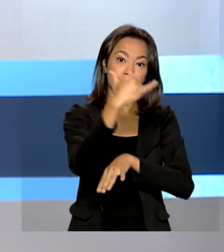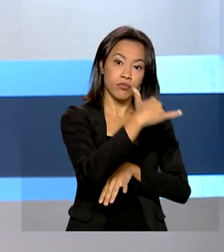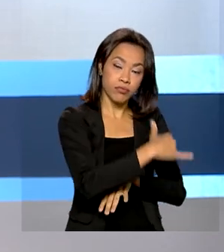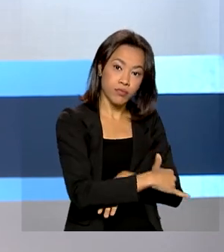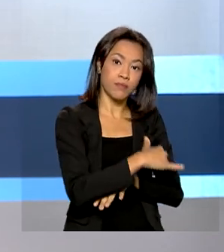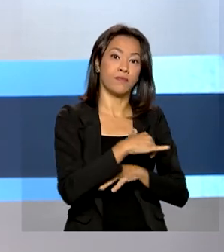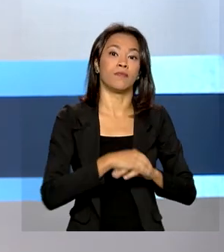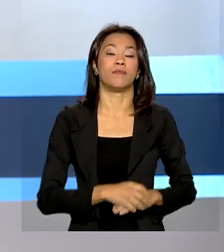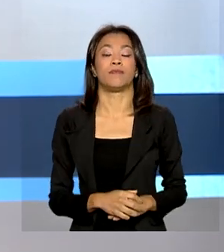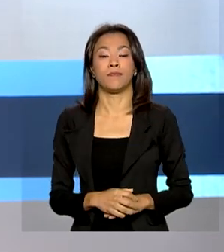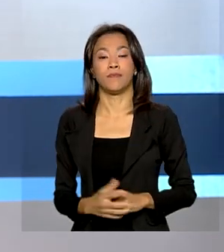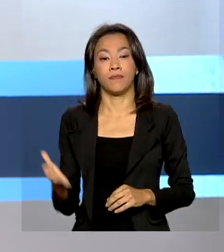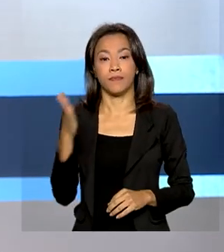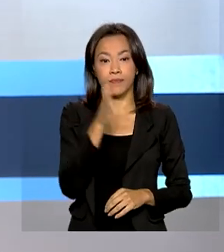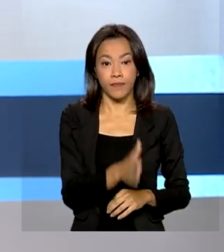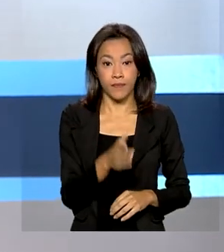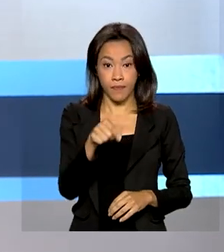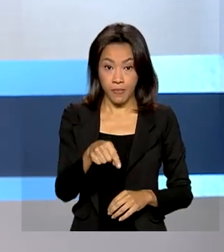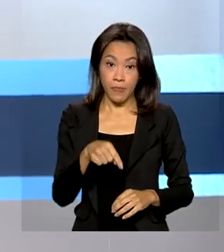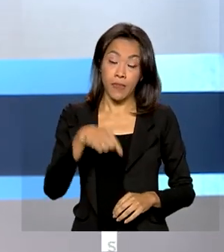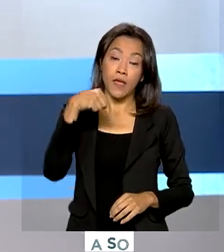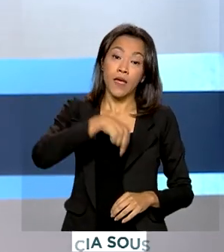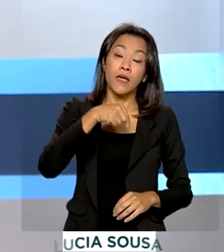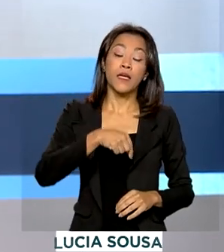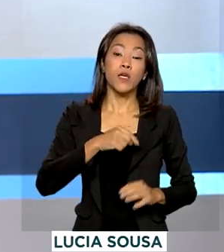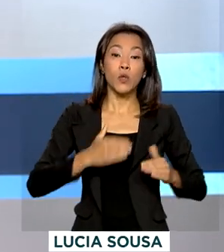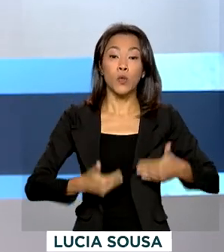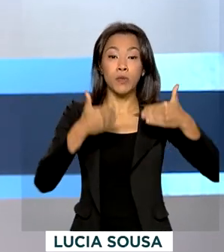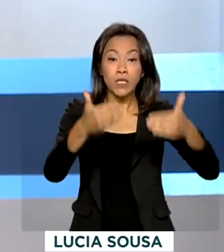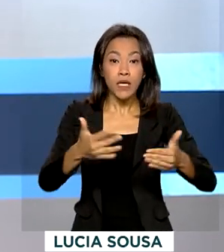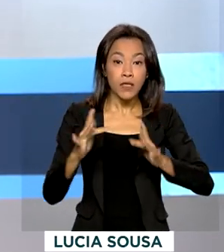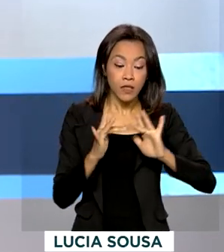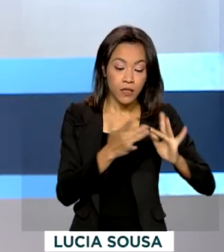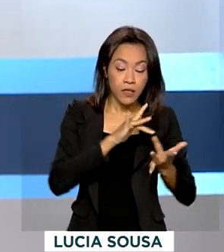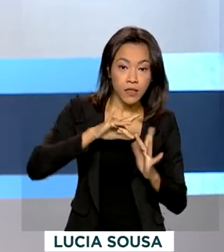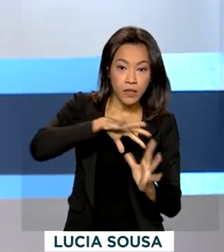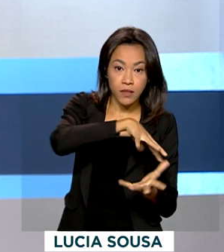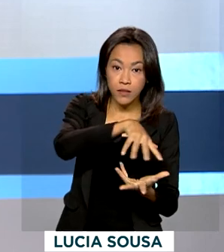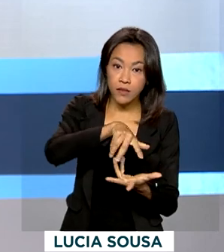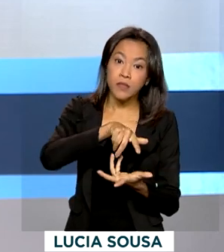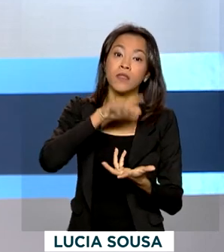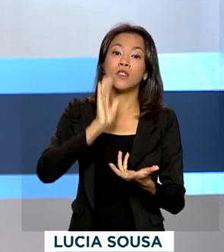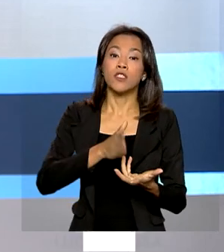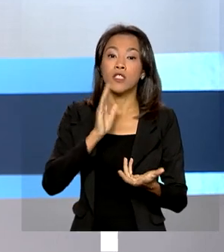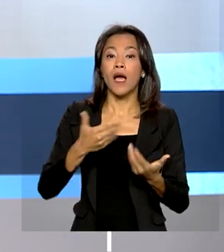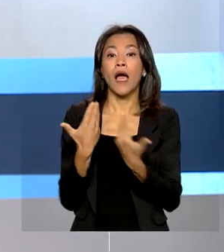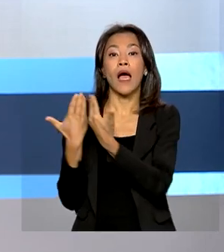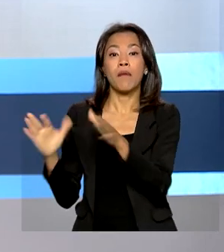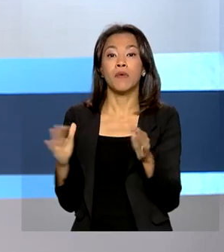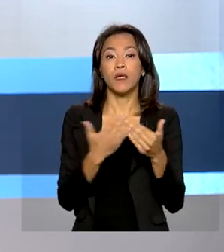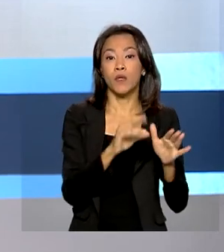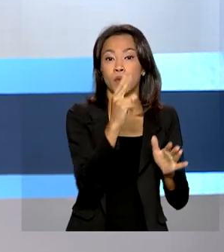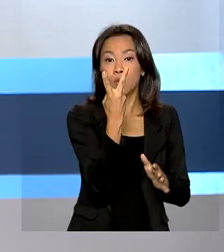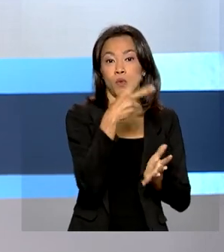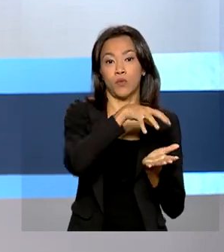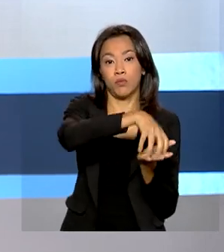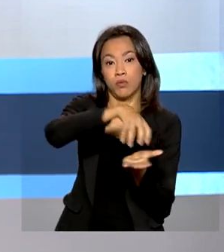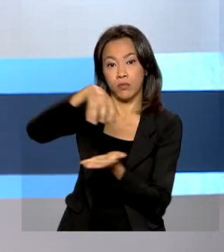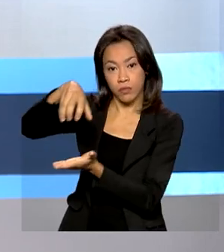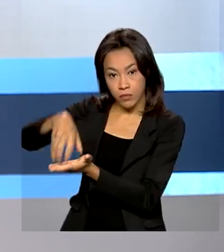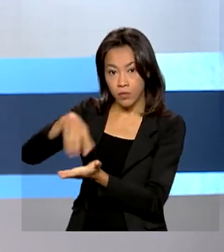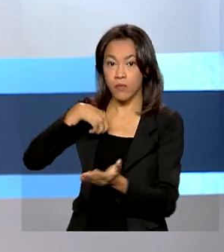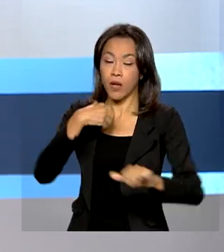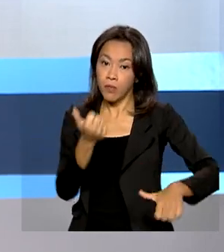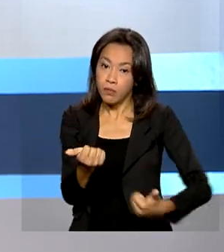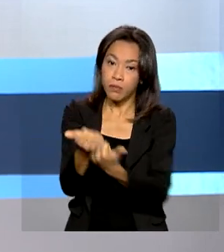E o Ministério das Relações Exteriores informa que abriu dois postos de atendimento para facilitar a assistência a brasileiros